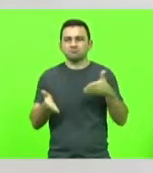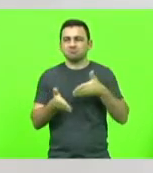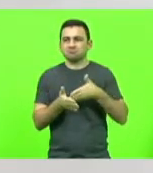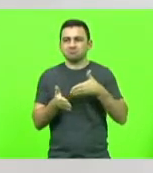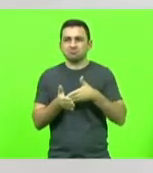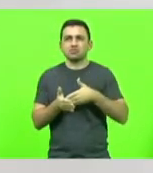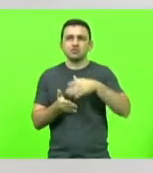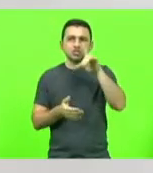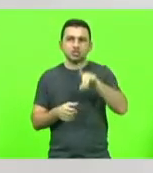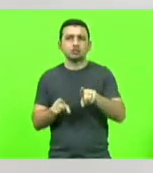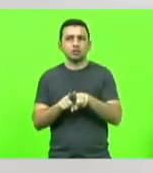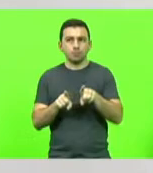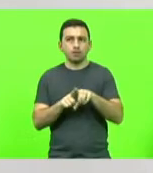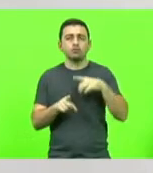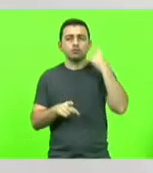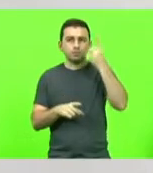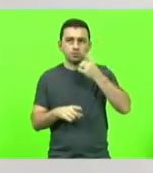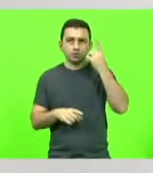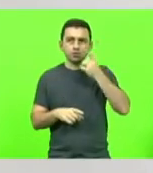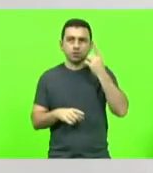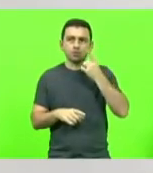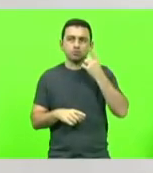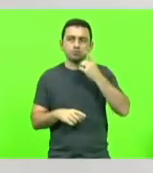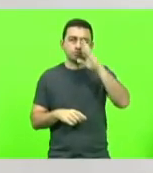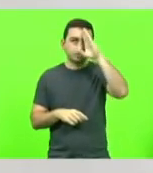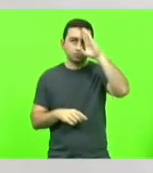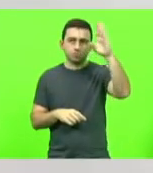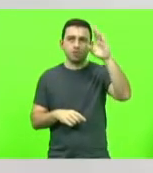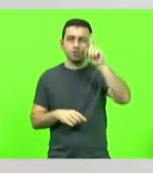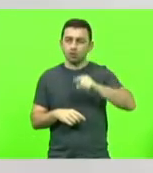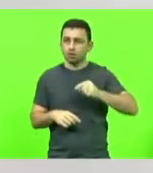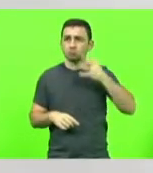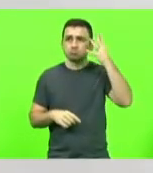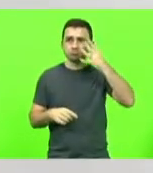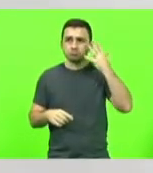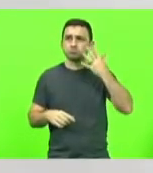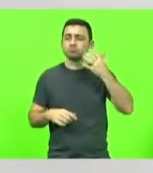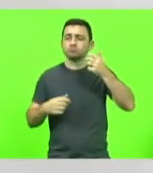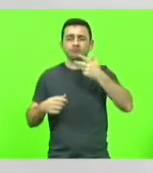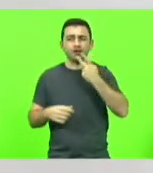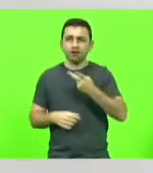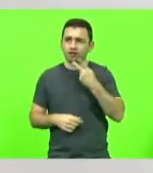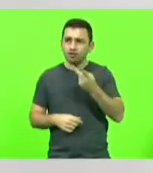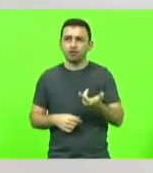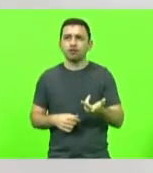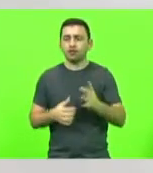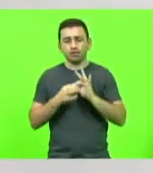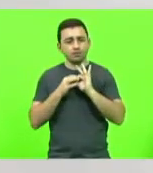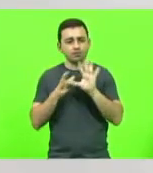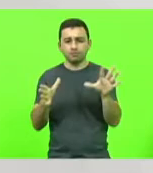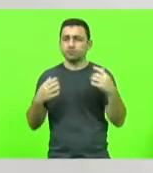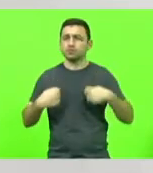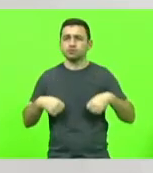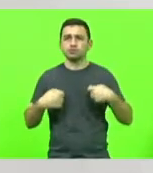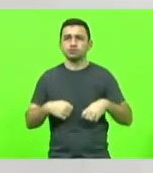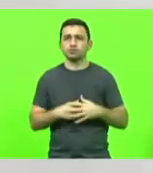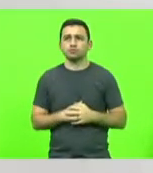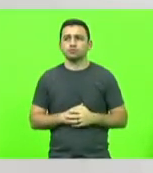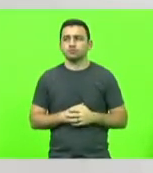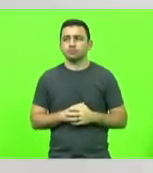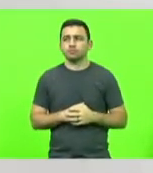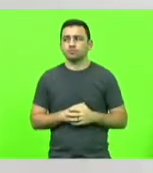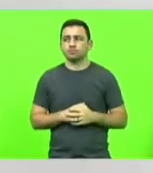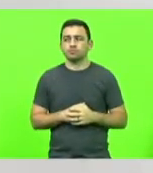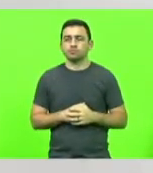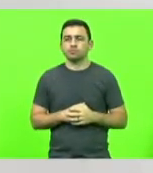inclusive, dos parlamentares, que é a sua principal função, falar, a liberdade de expressão. Ontem,